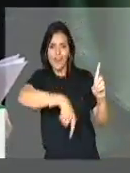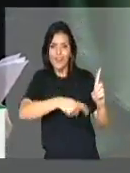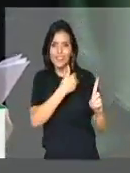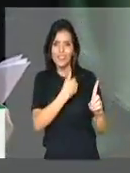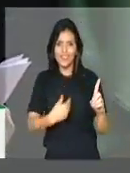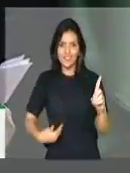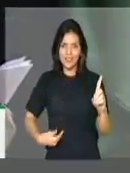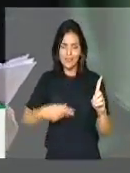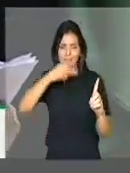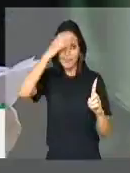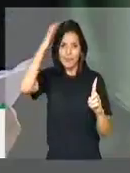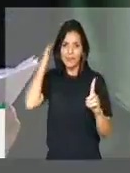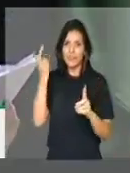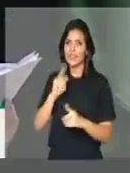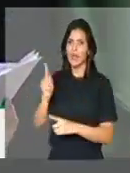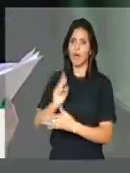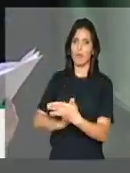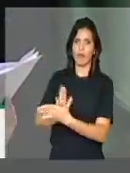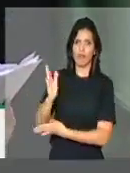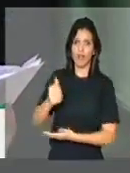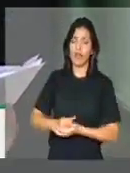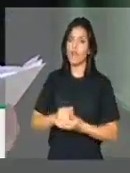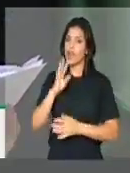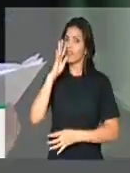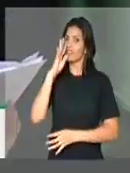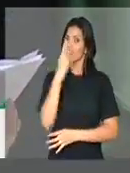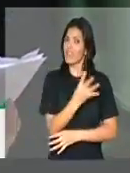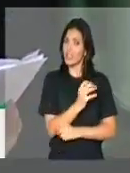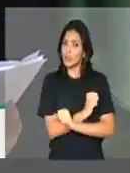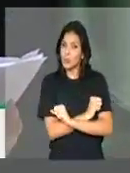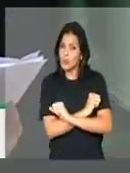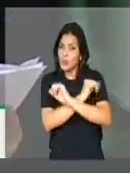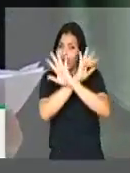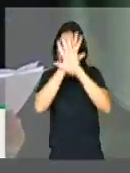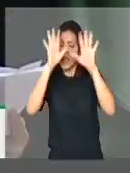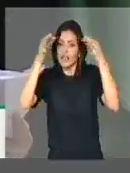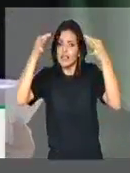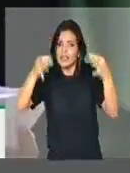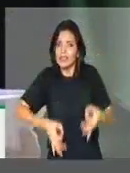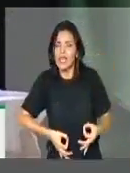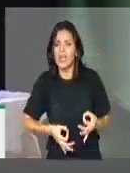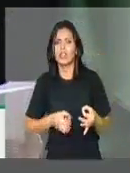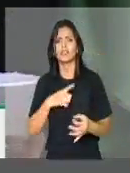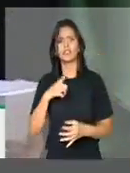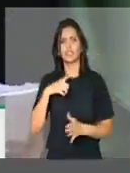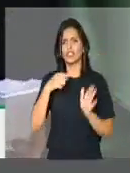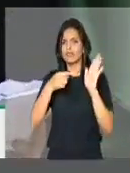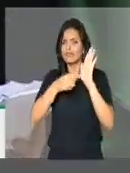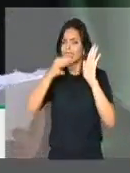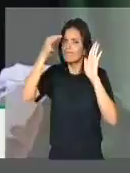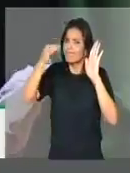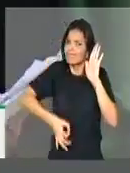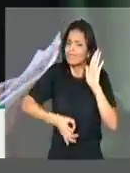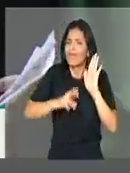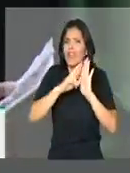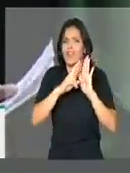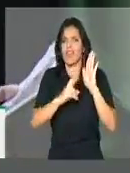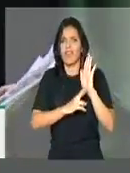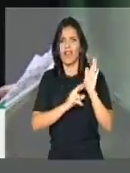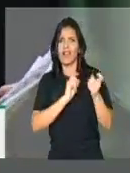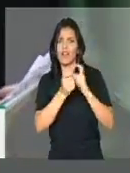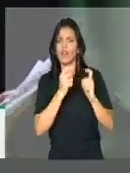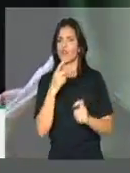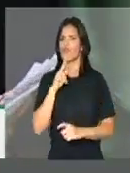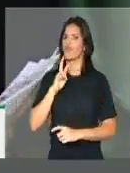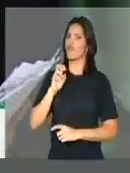aprovada nessa casa. E uma denúncia claramente que havia normalidade administrativa. Eu não vou falar